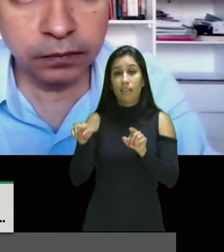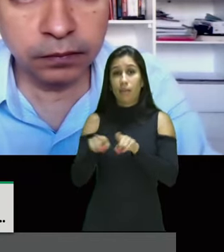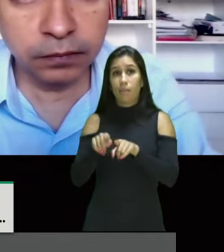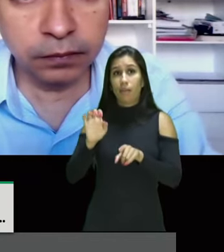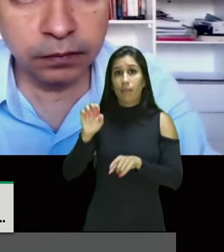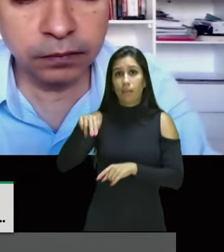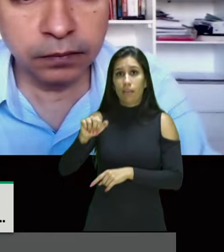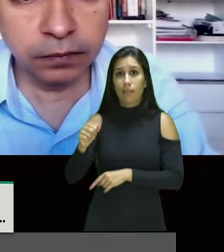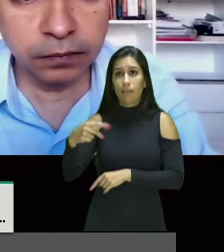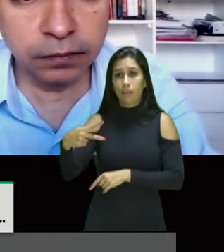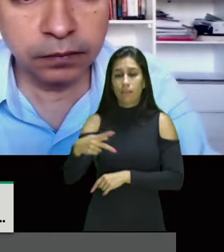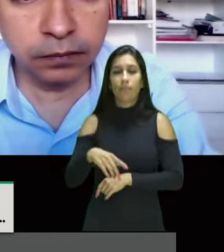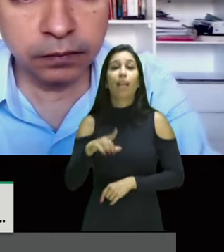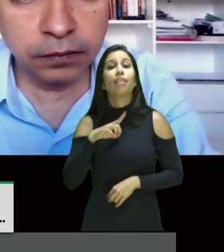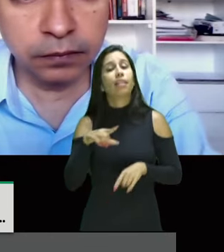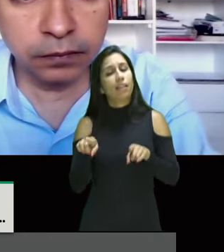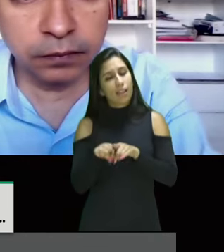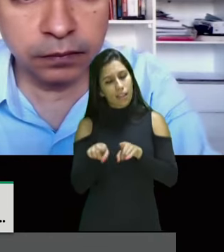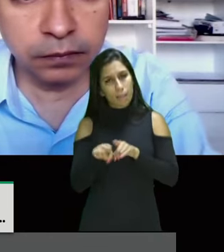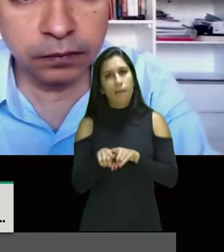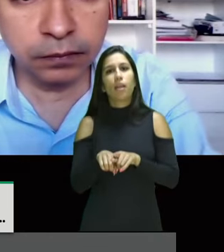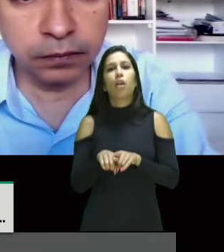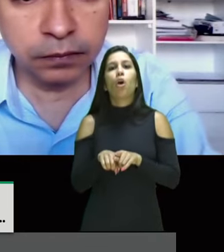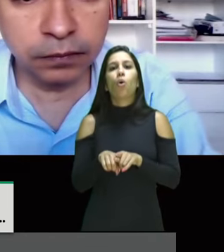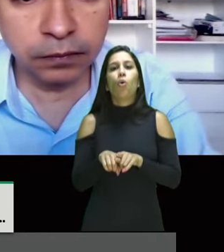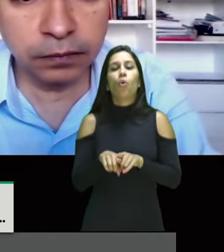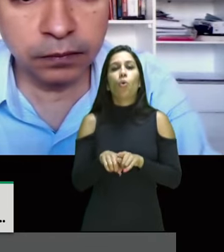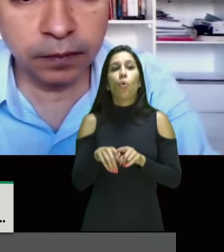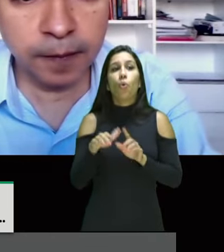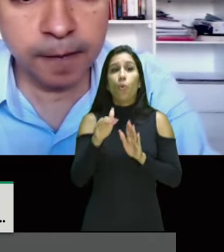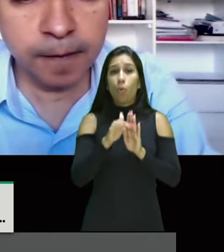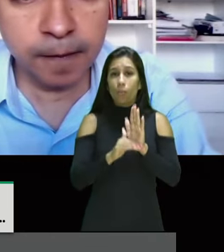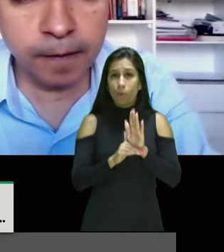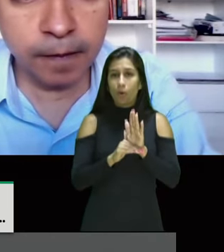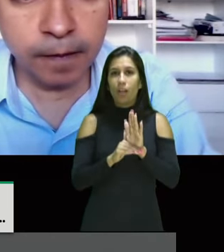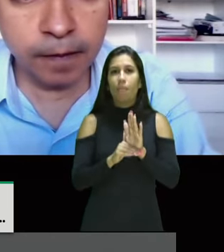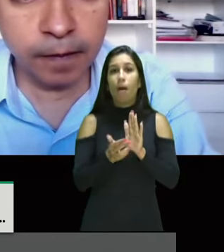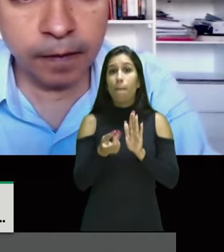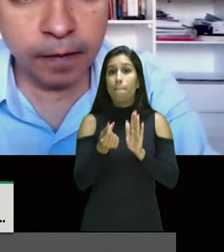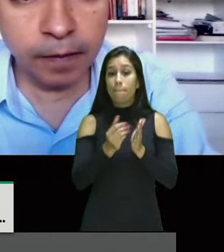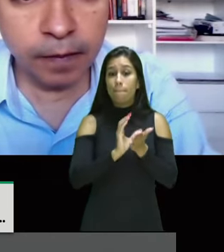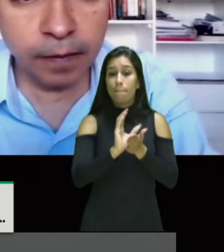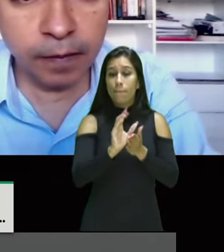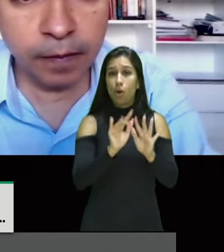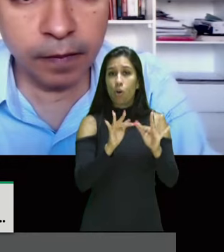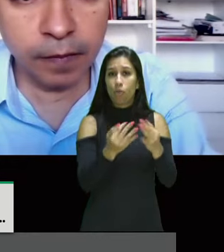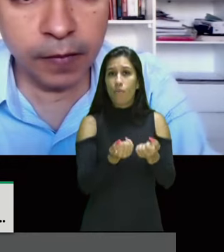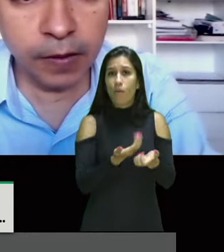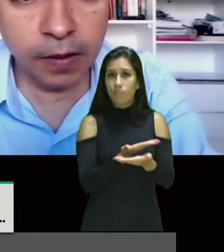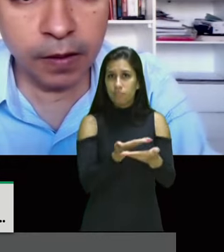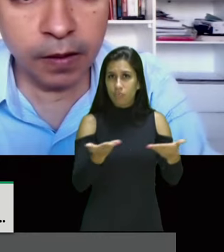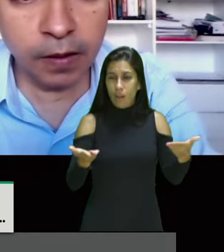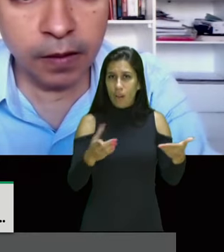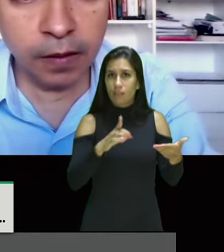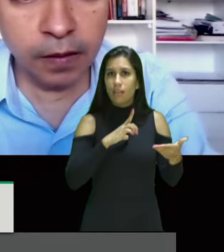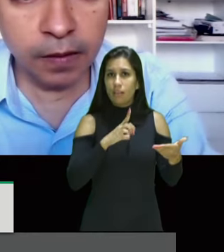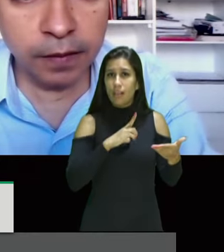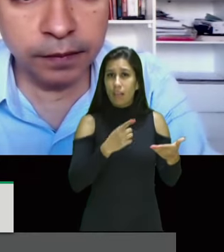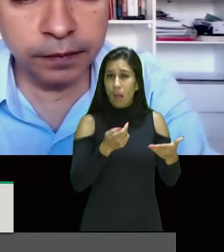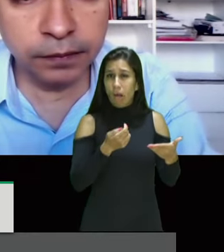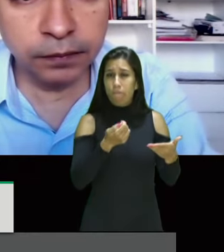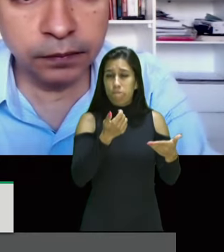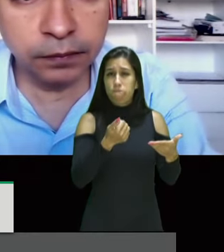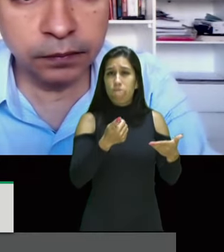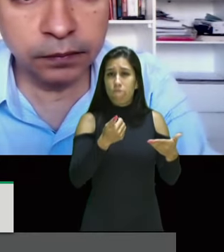também o programa Bolsa Família, programa de transferência de renda direcionado às famílias em situação de extrema